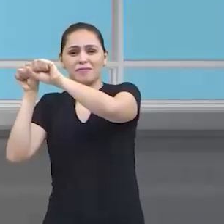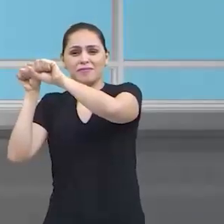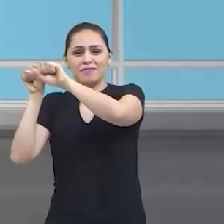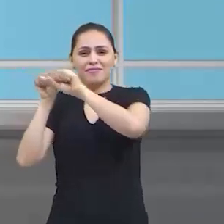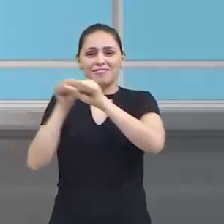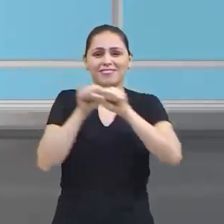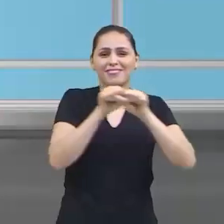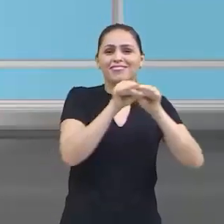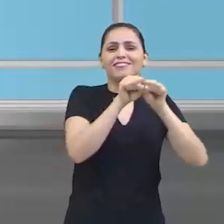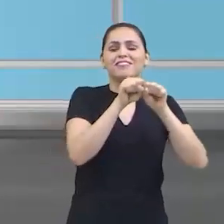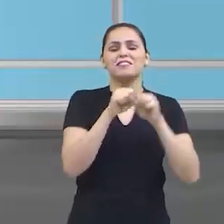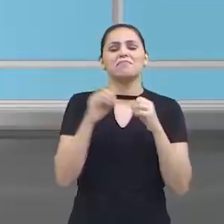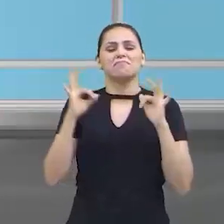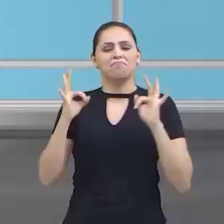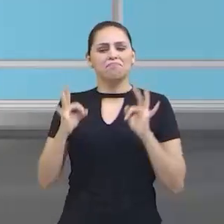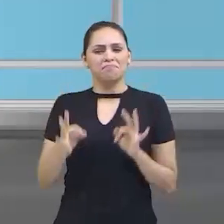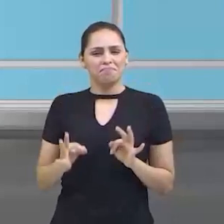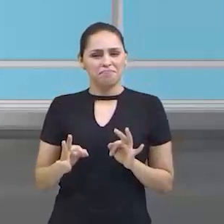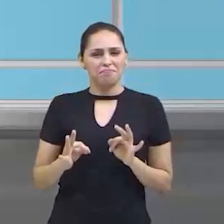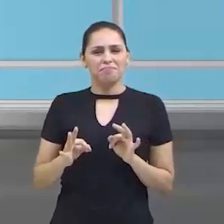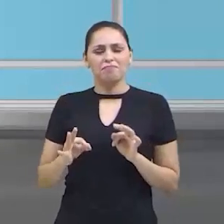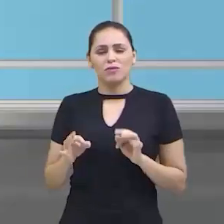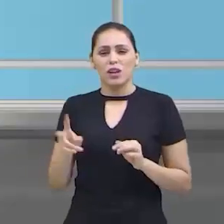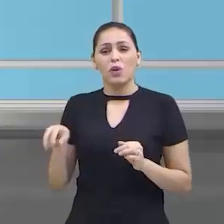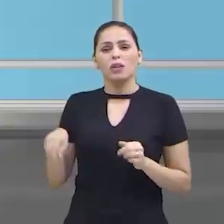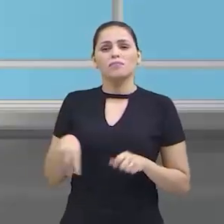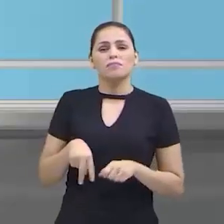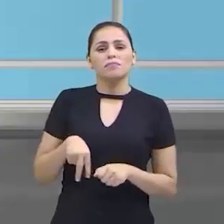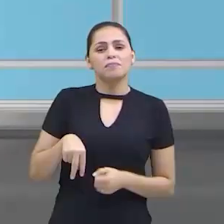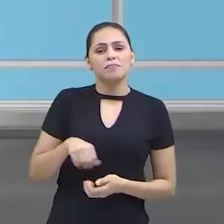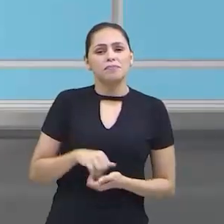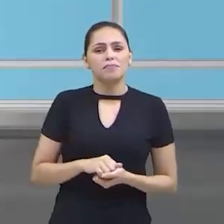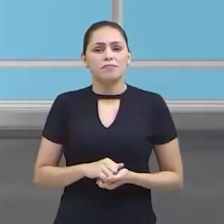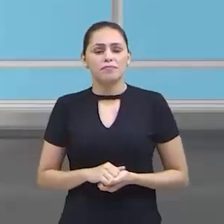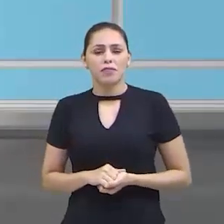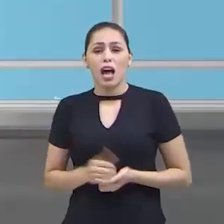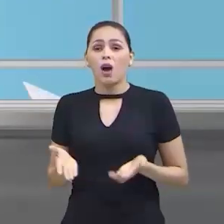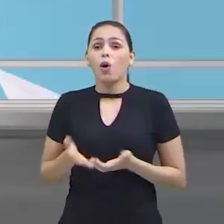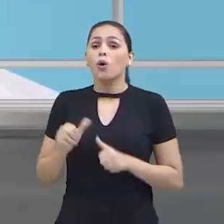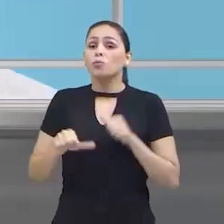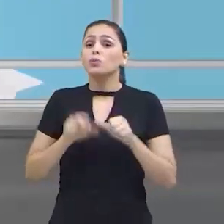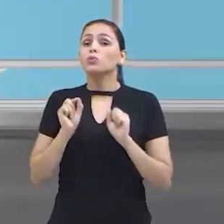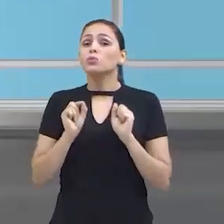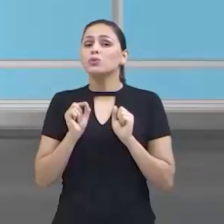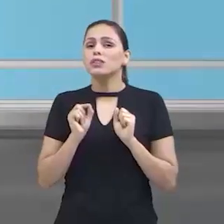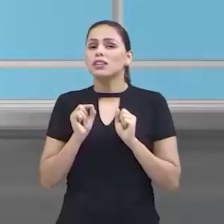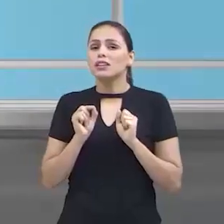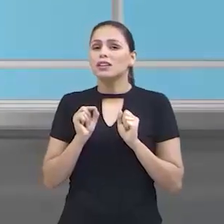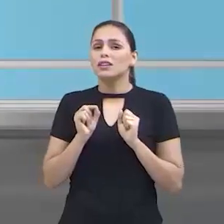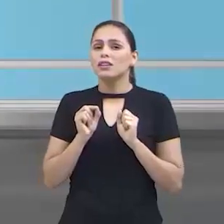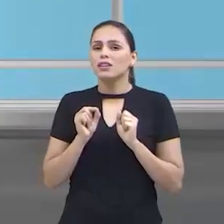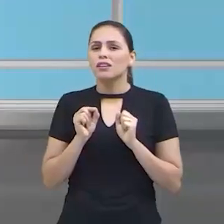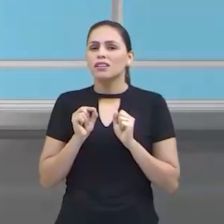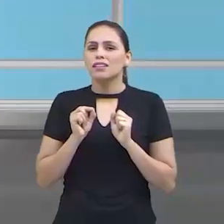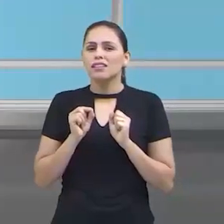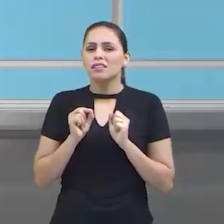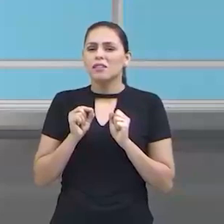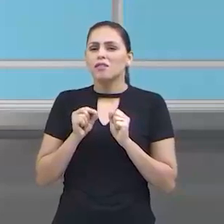outro. Muito bem. Baixou a mãozinha. Sabe o nós vamos fazer agora? Somos um